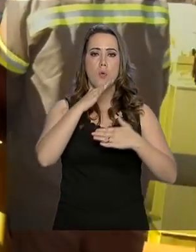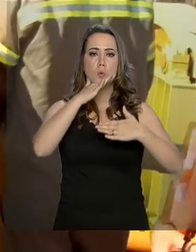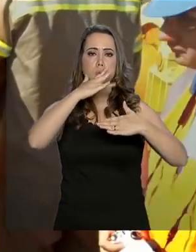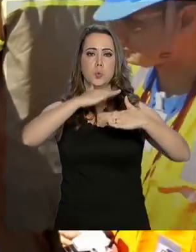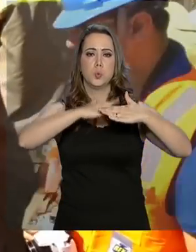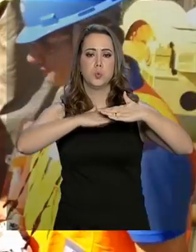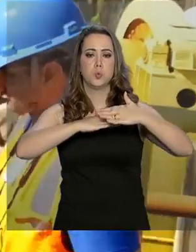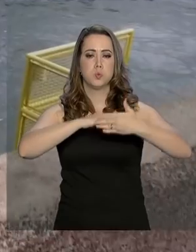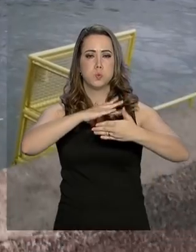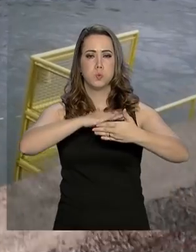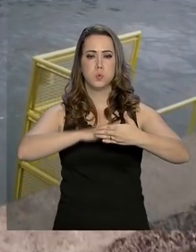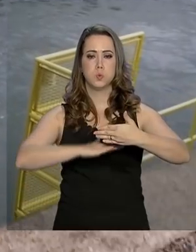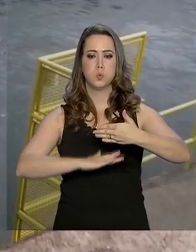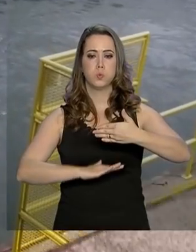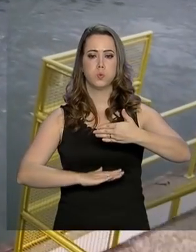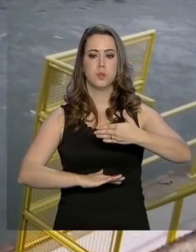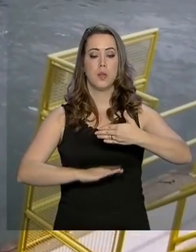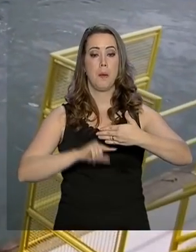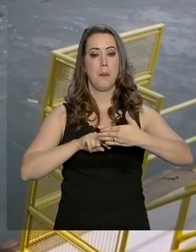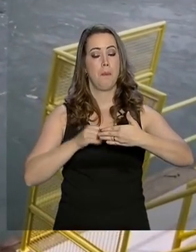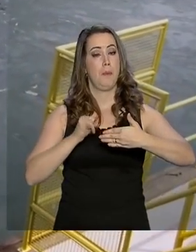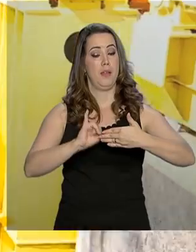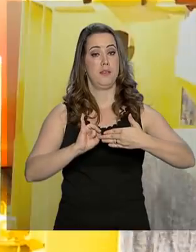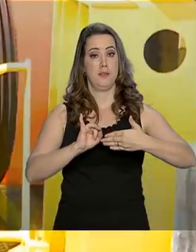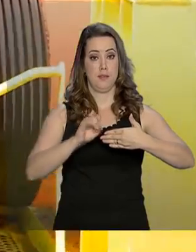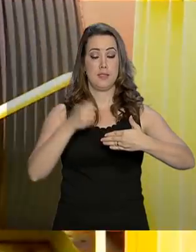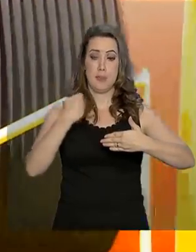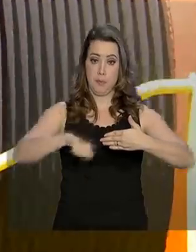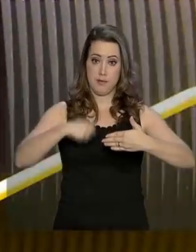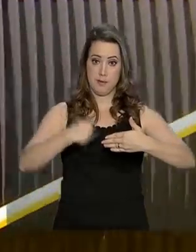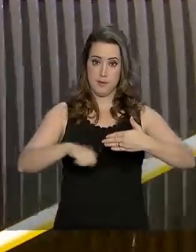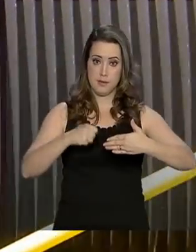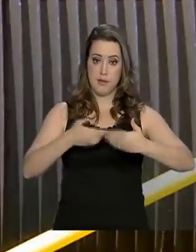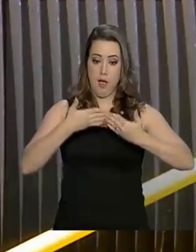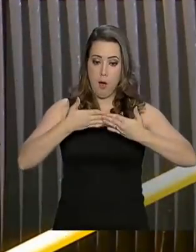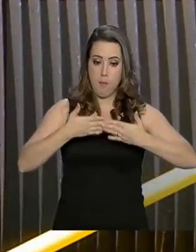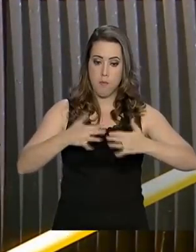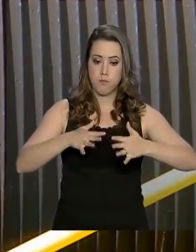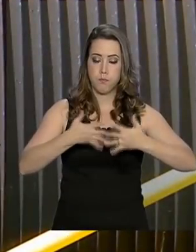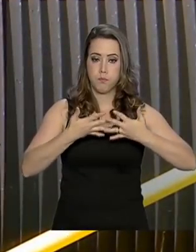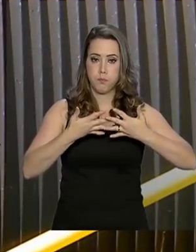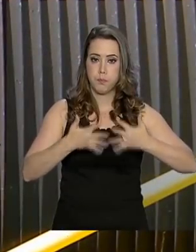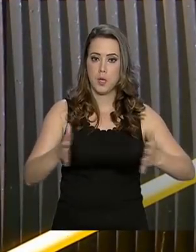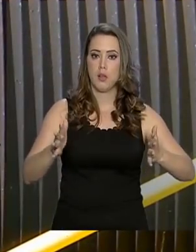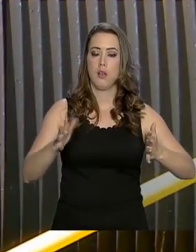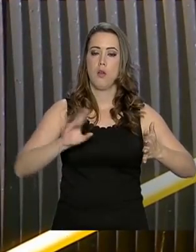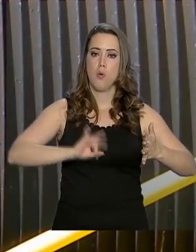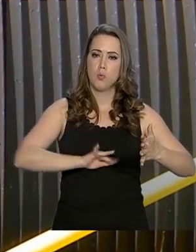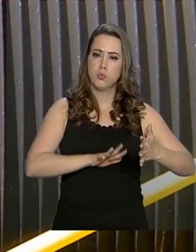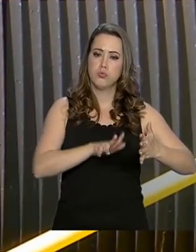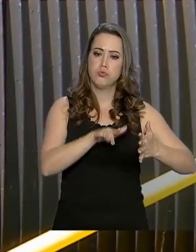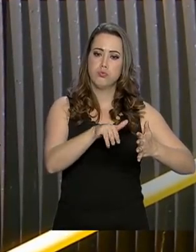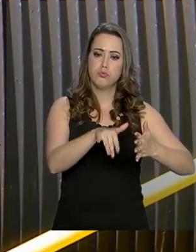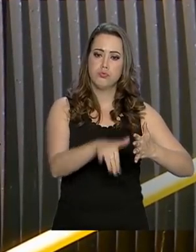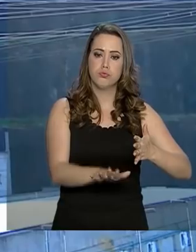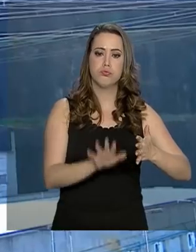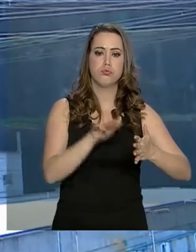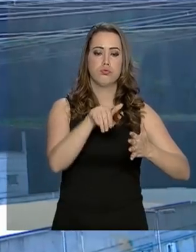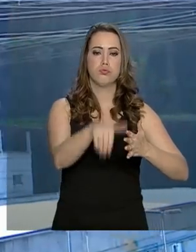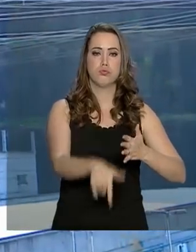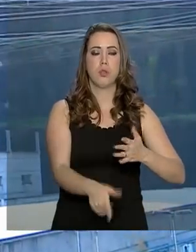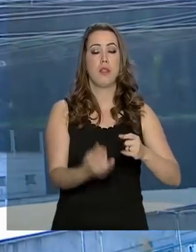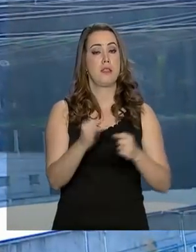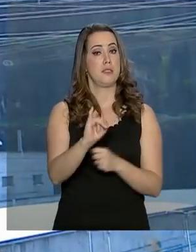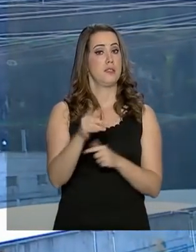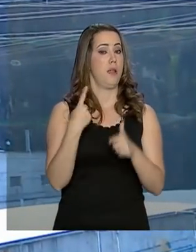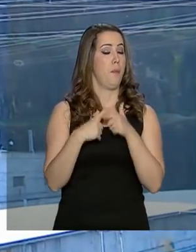mas no caso de uma cheia, as comportas são abertas. Para isso, é preciso energia elétrica para acionar os cabos de aço. Se